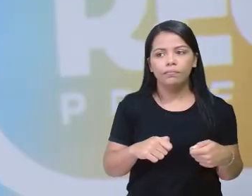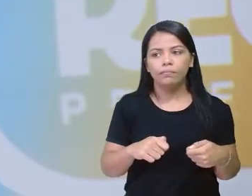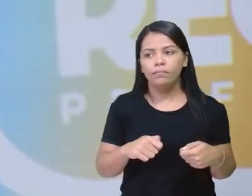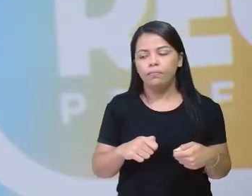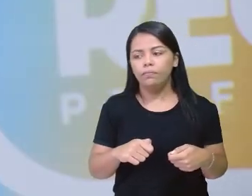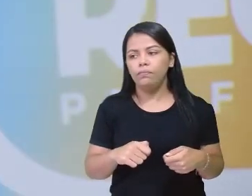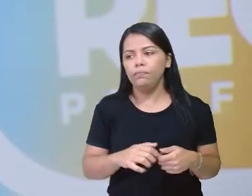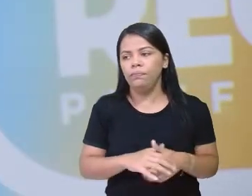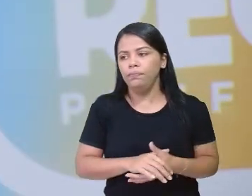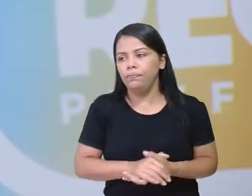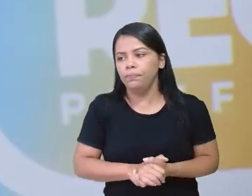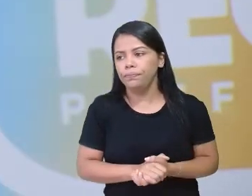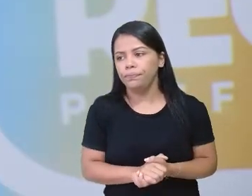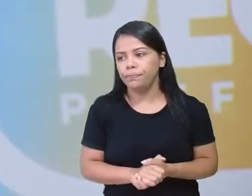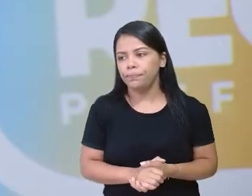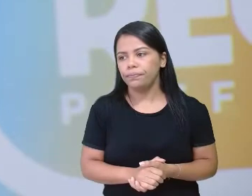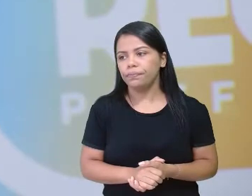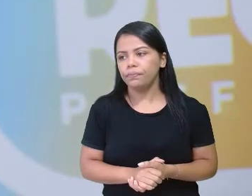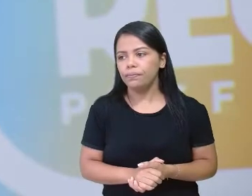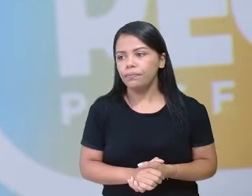Está vendo? Está querendo vir tudo aqui.